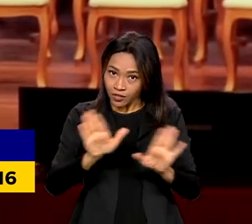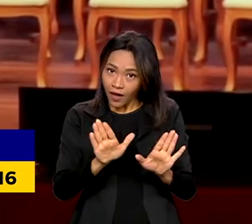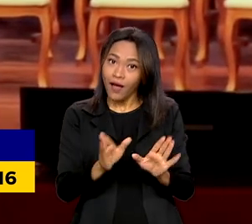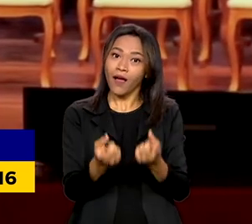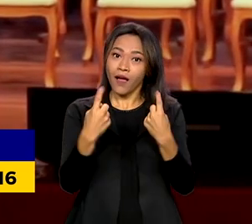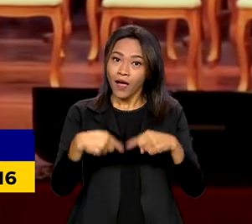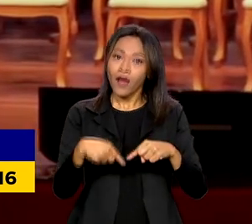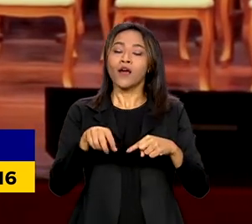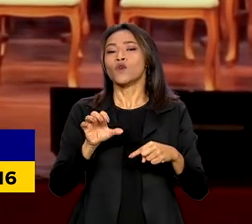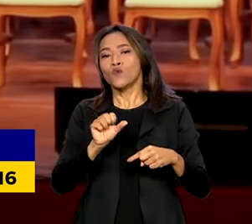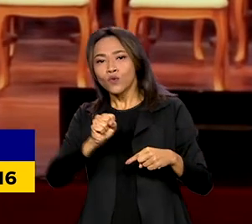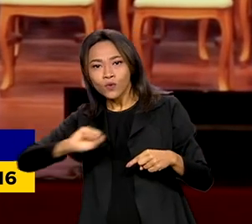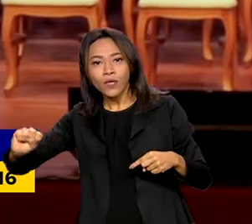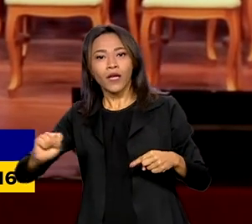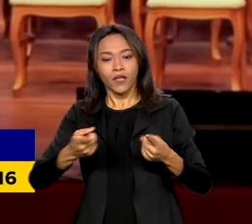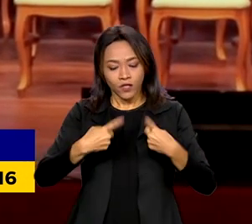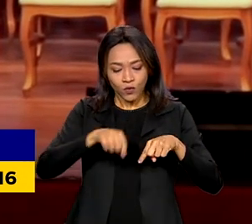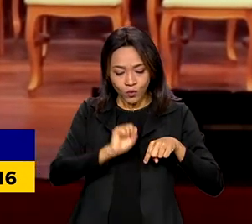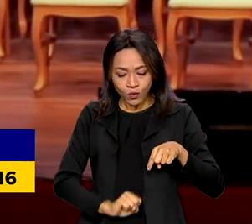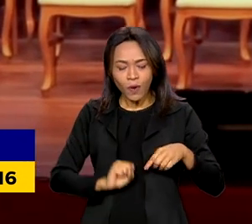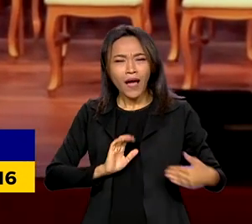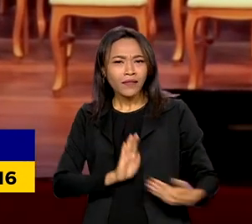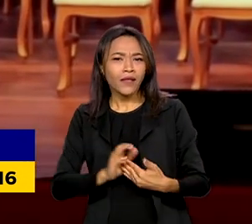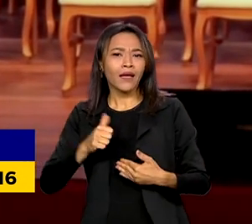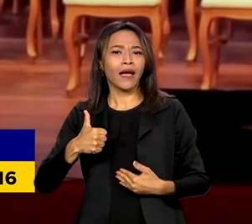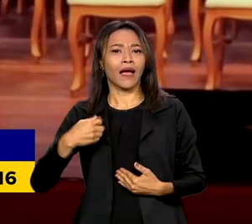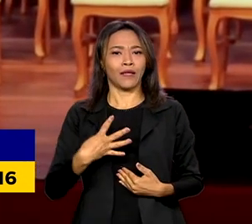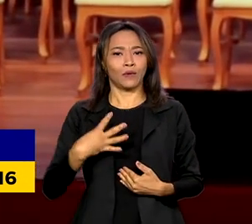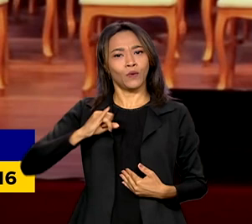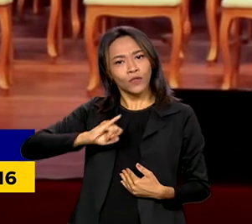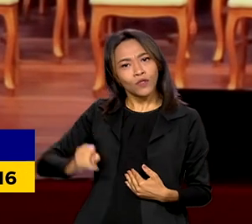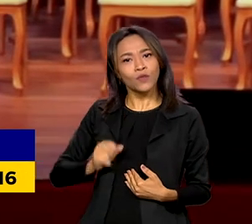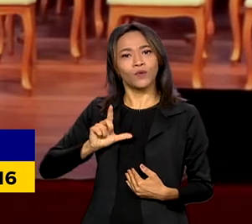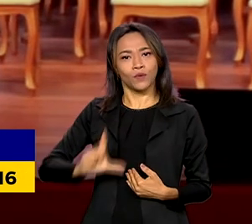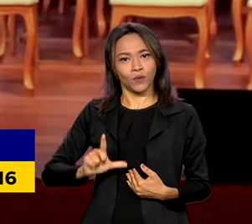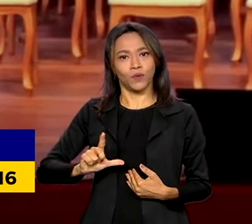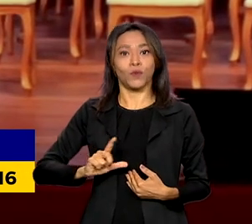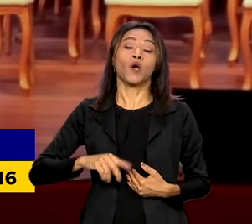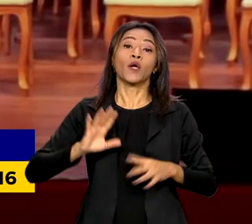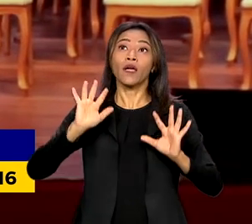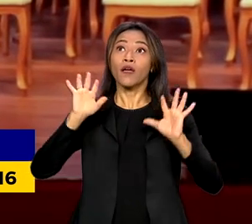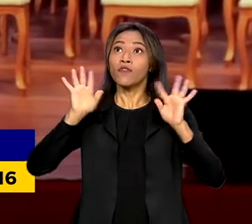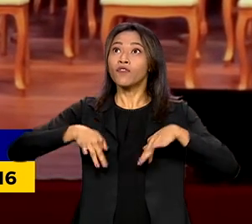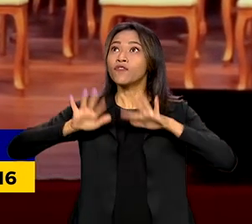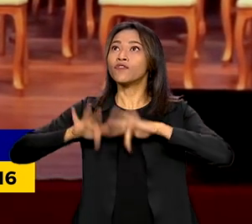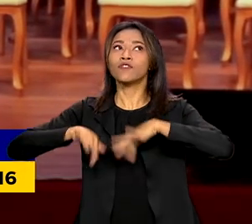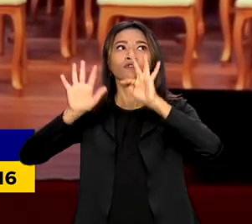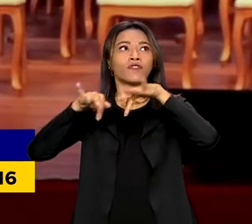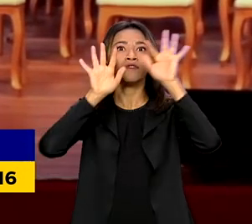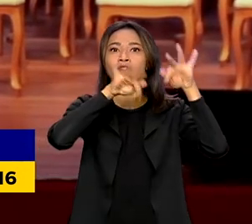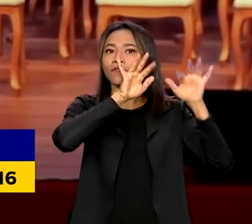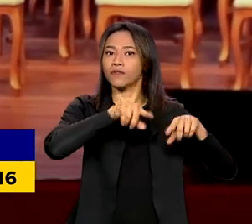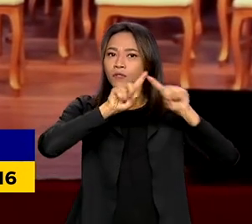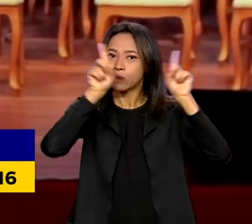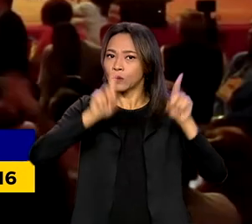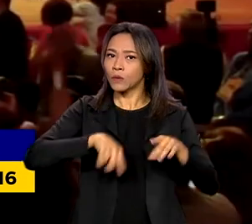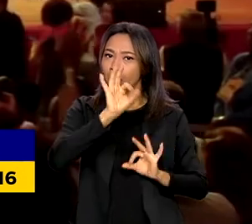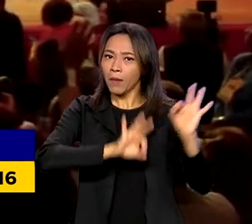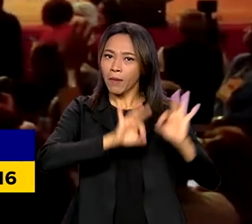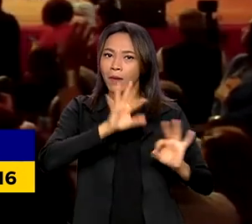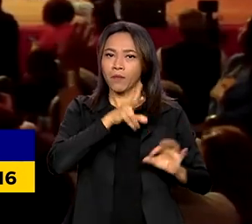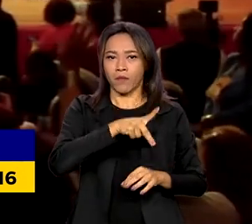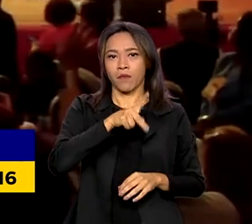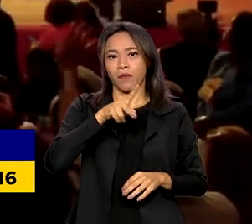-Sudeste até 14 de julho, quando o presidente Lula encerra o PPA Participativo.